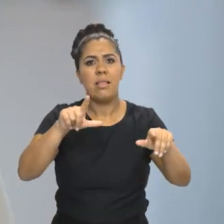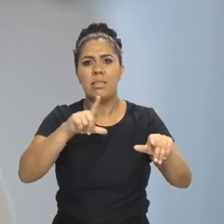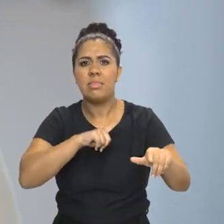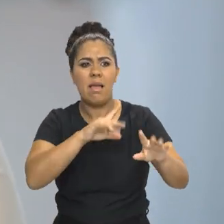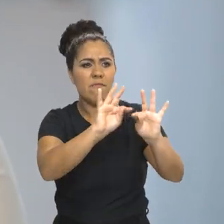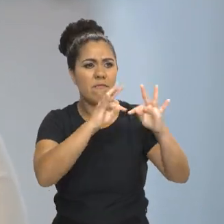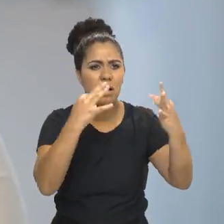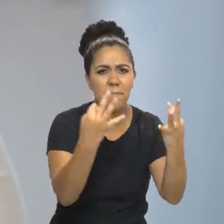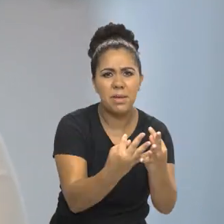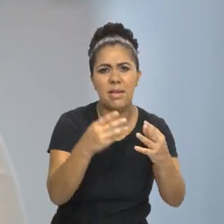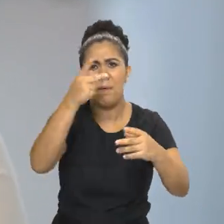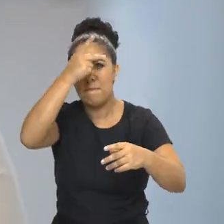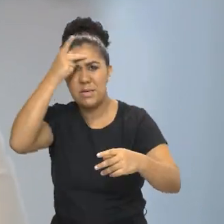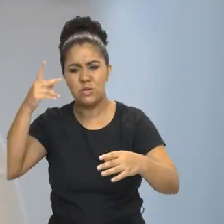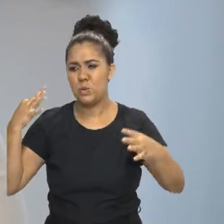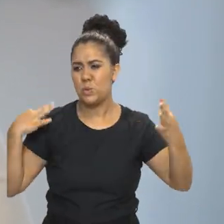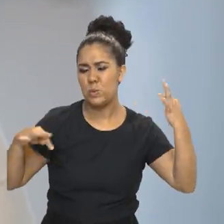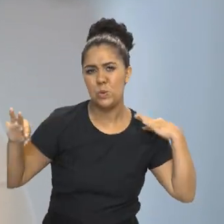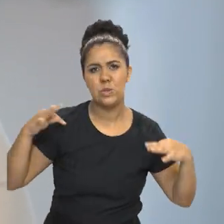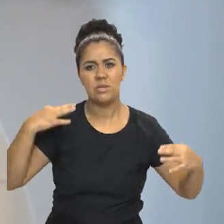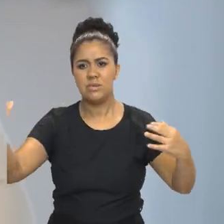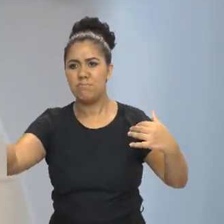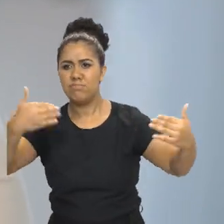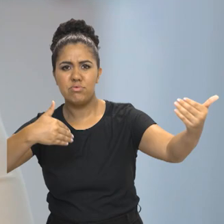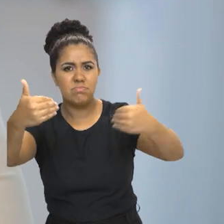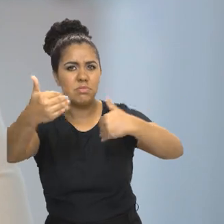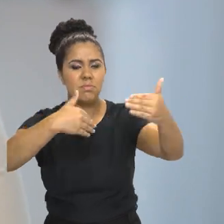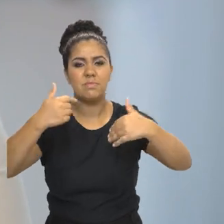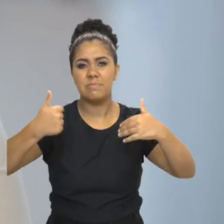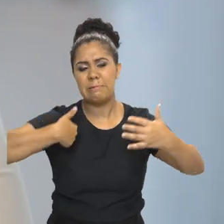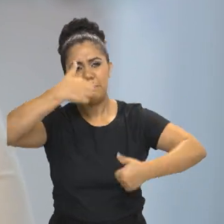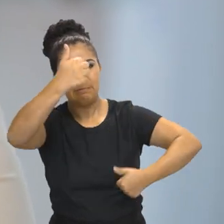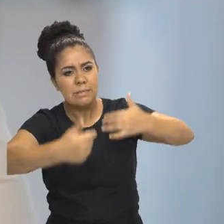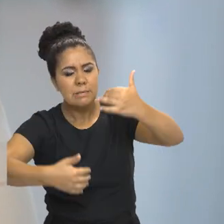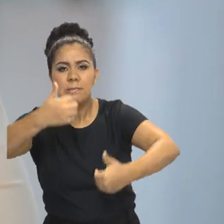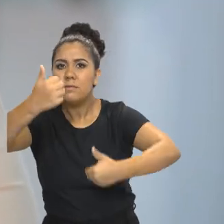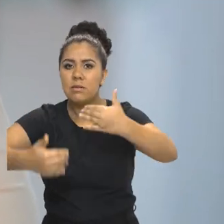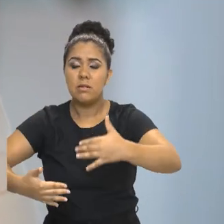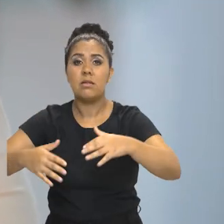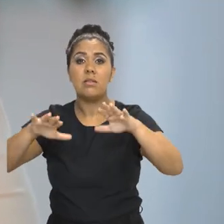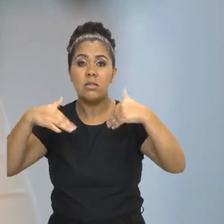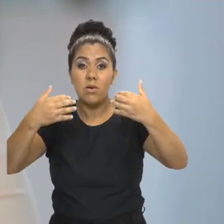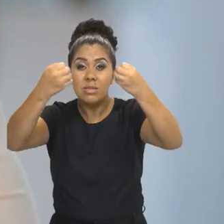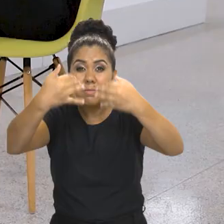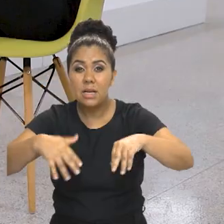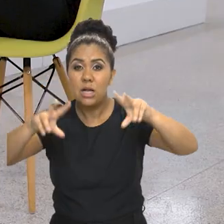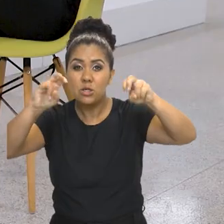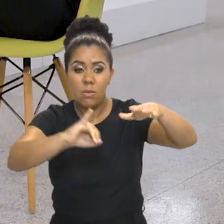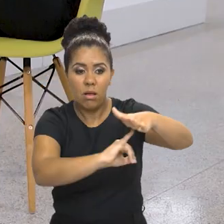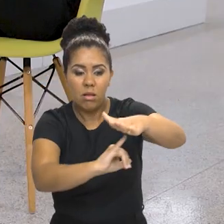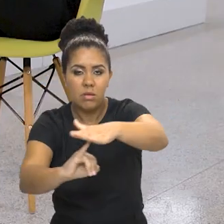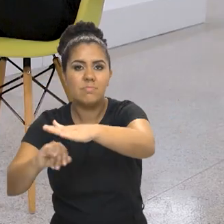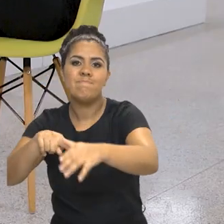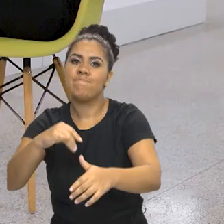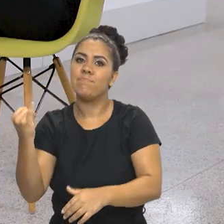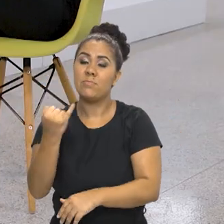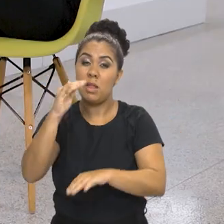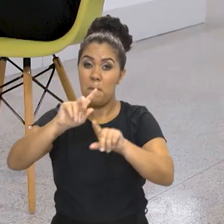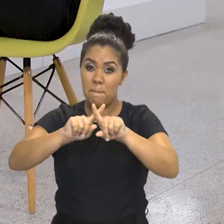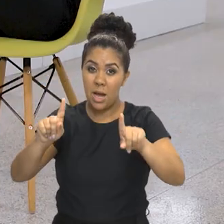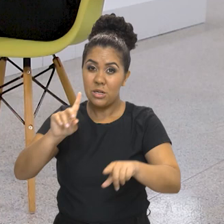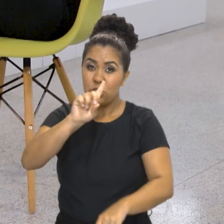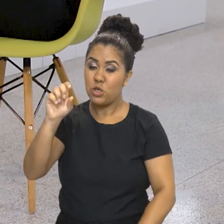turistas. E a gente trabalhar o aspecto educativo dessas instituições é muito importante. E o 8 de janeiro